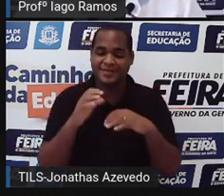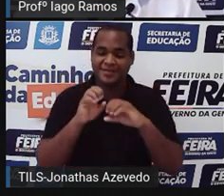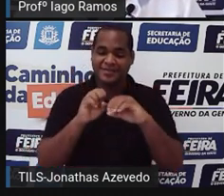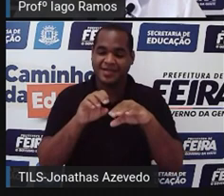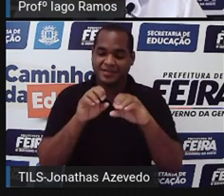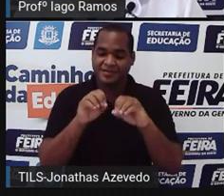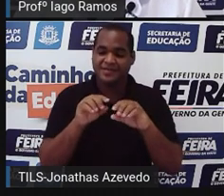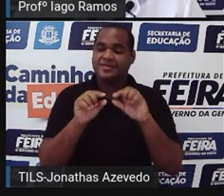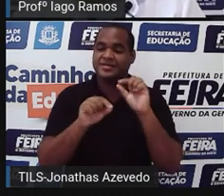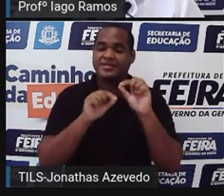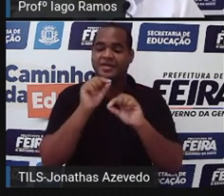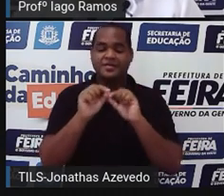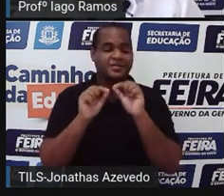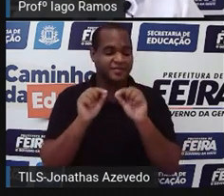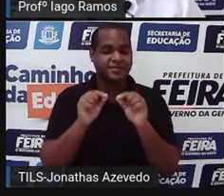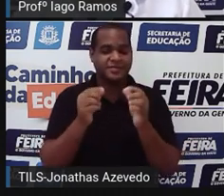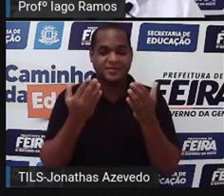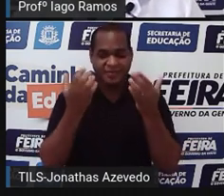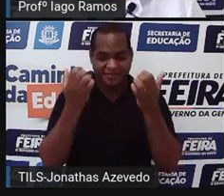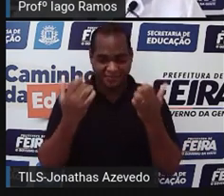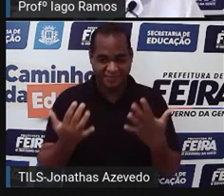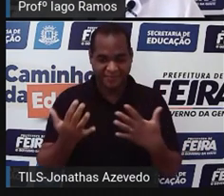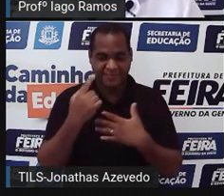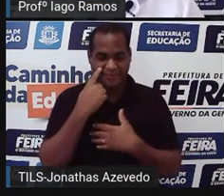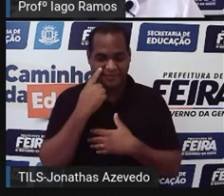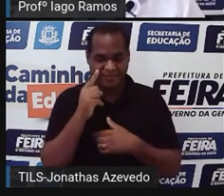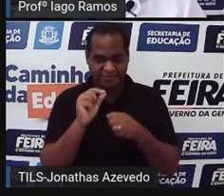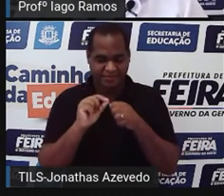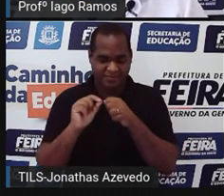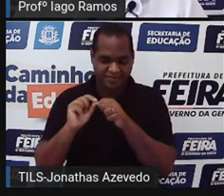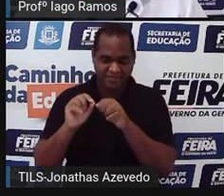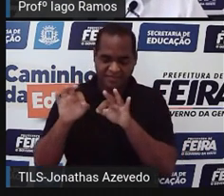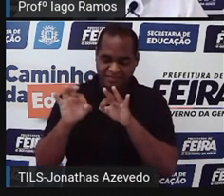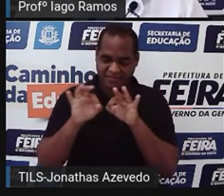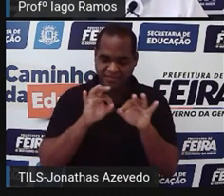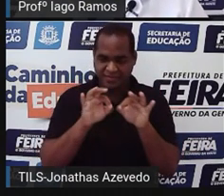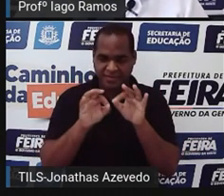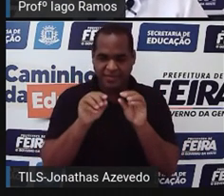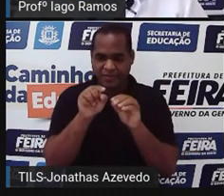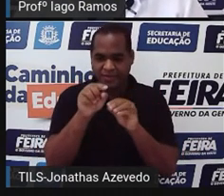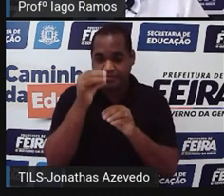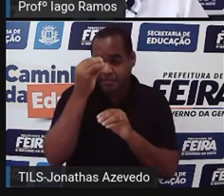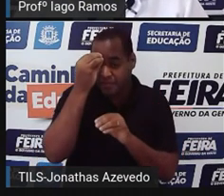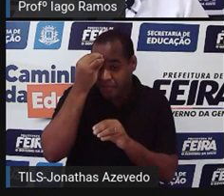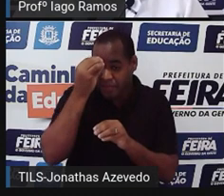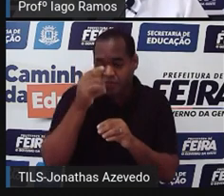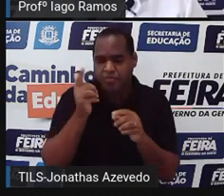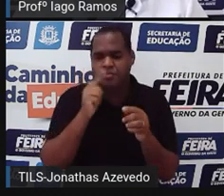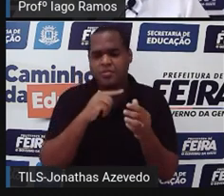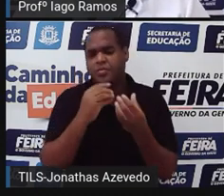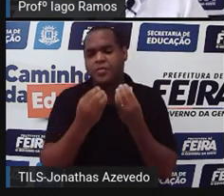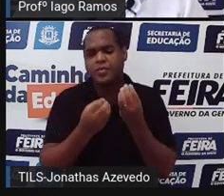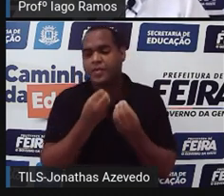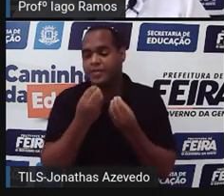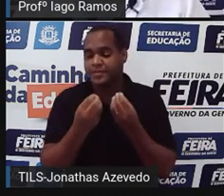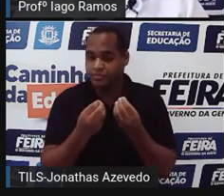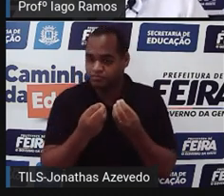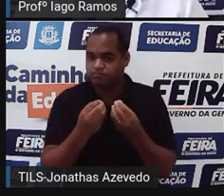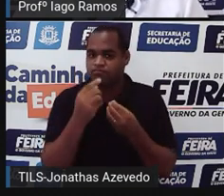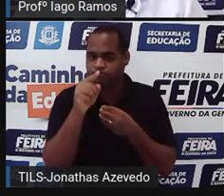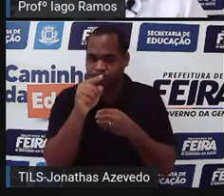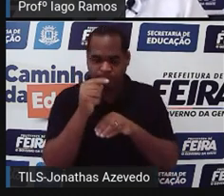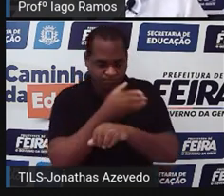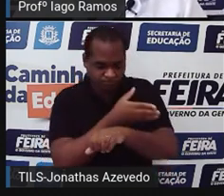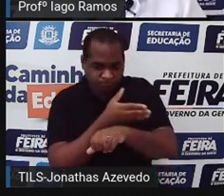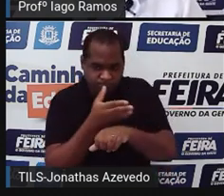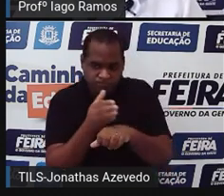certo? Então, vamos lá. Como é que a gente vai fazer esses exercícios de memória? Bom, já é de costume aqui em